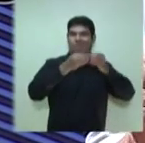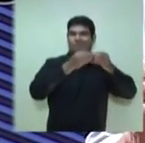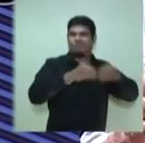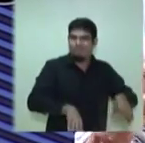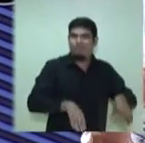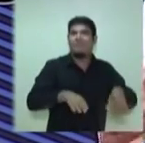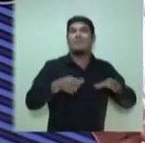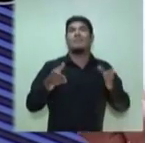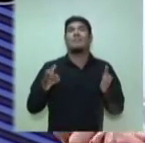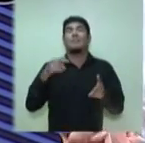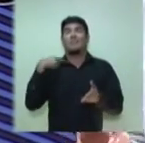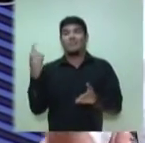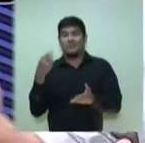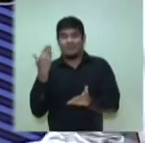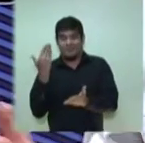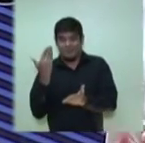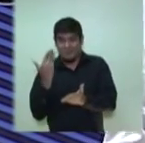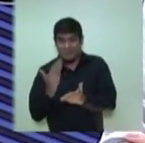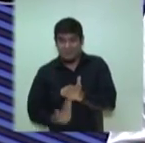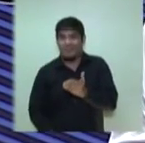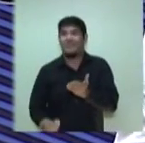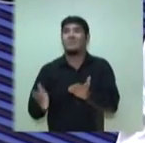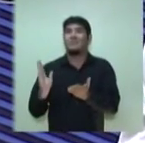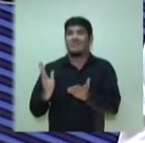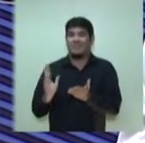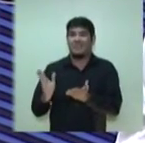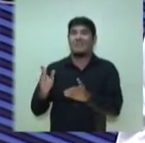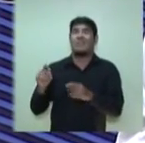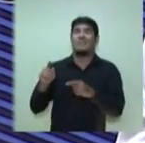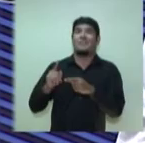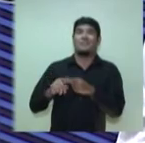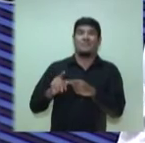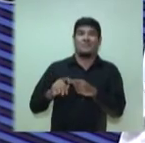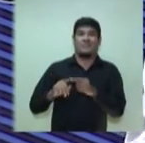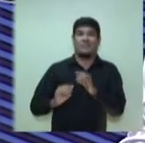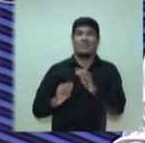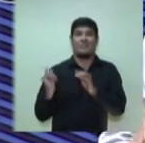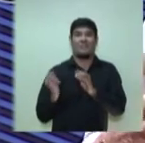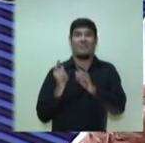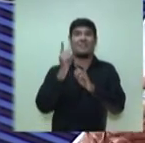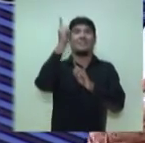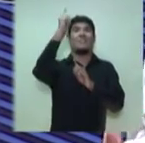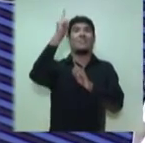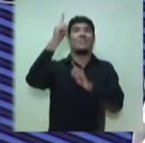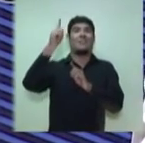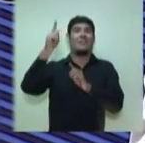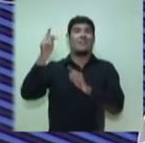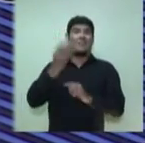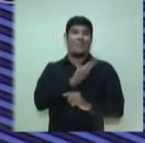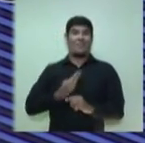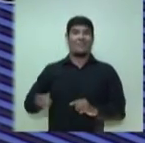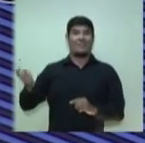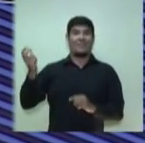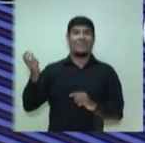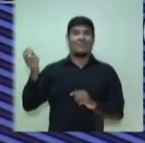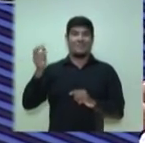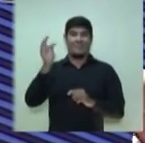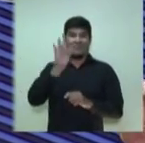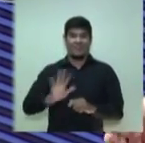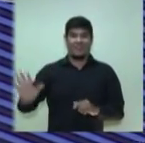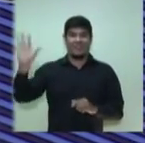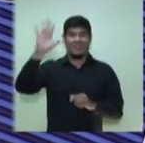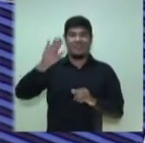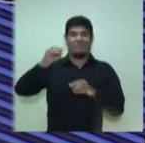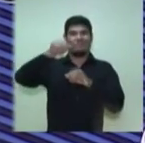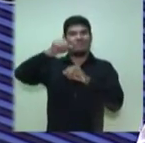coisa em termos reais, descontada a inflação. E a arrecadação federal desabou. Logo, nós temos